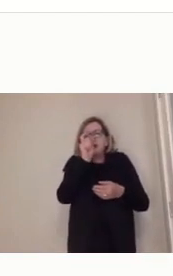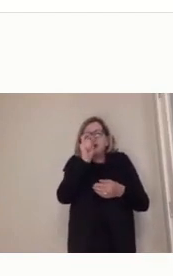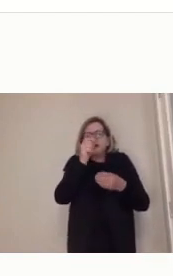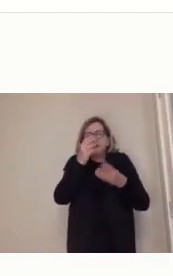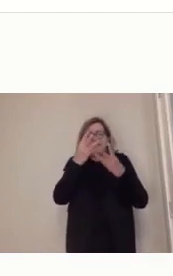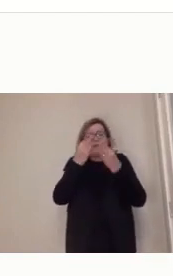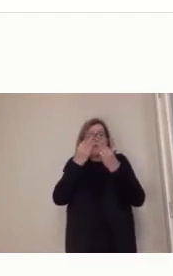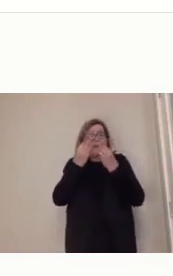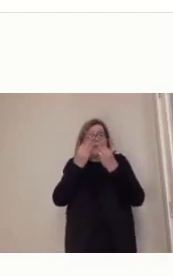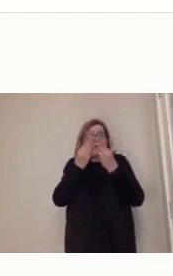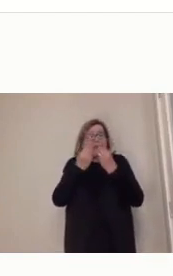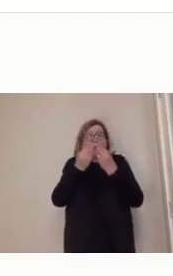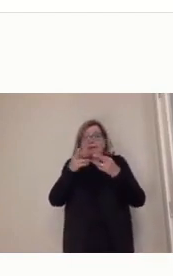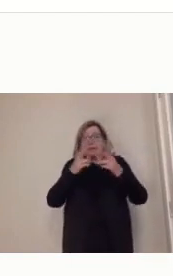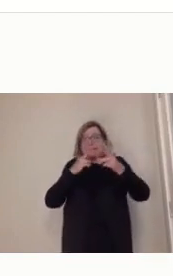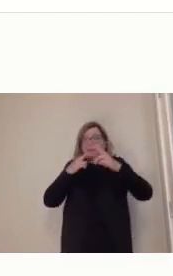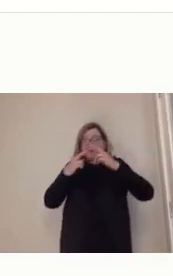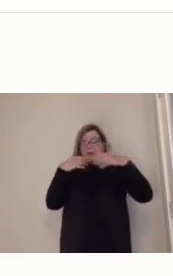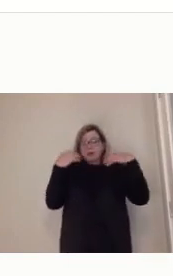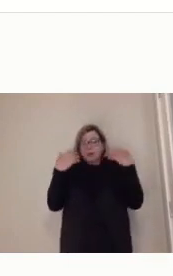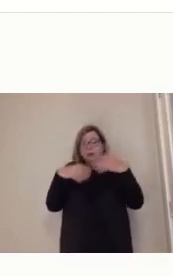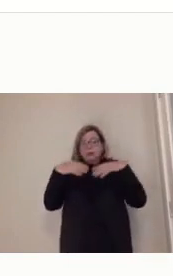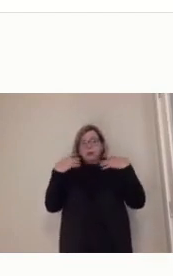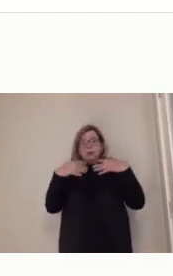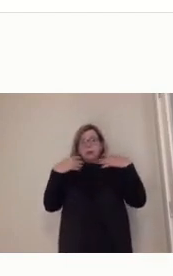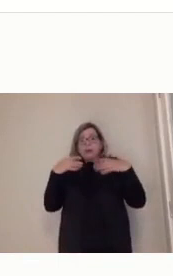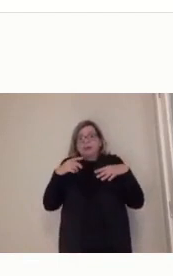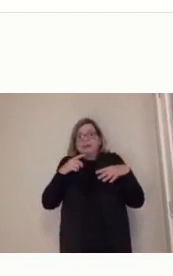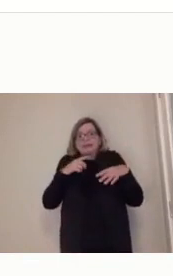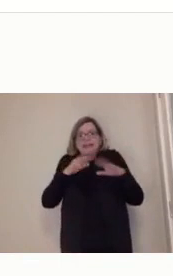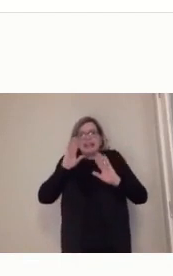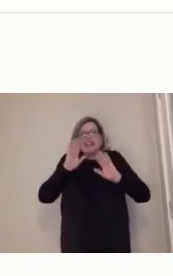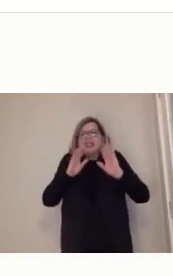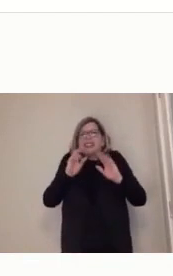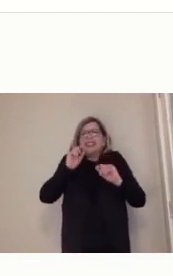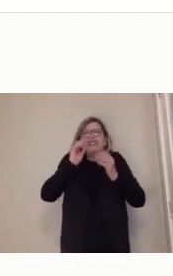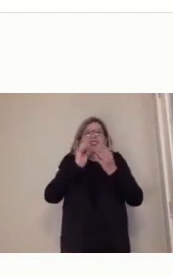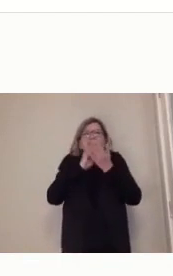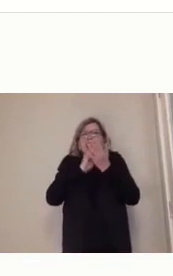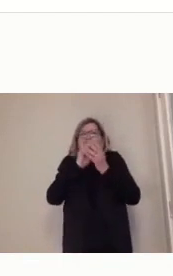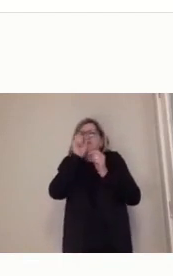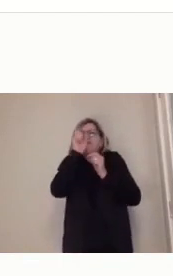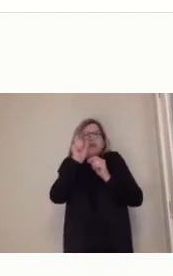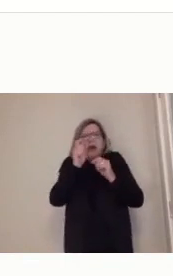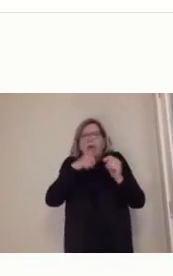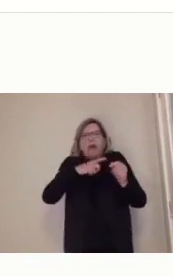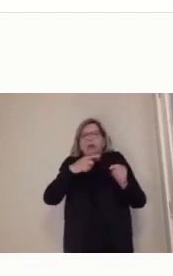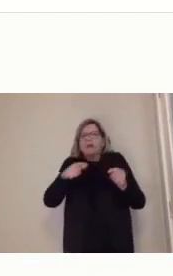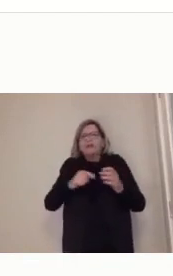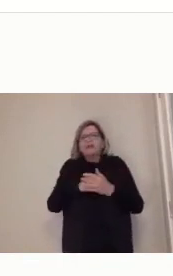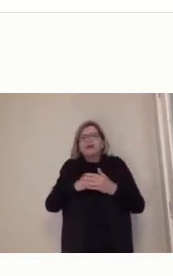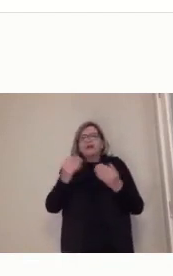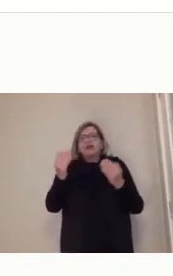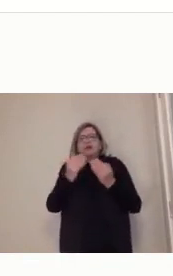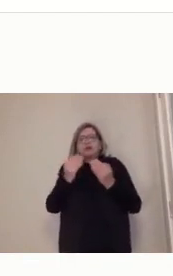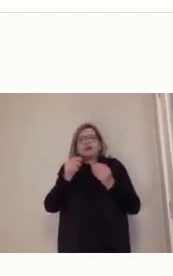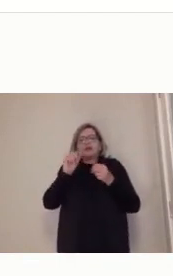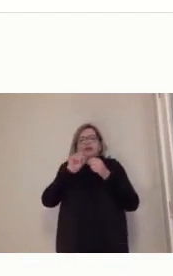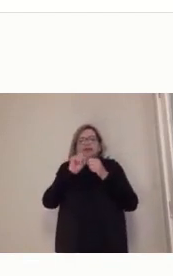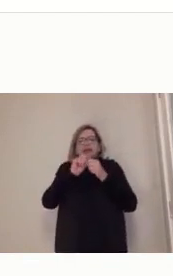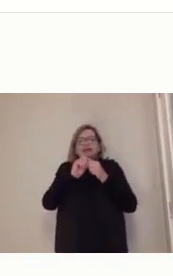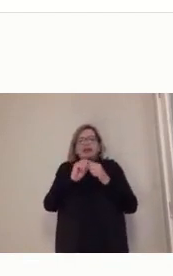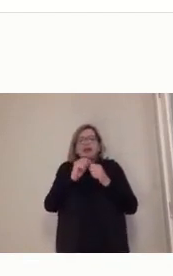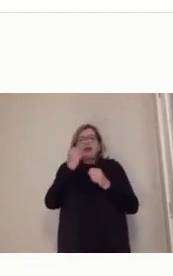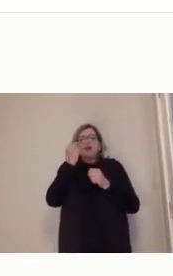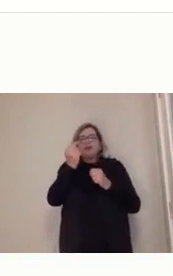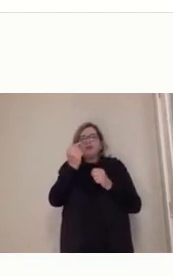vem, né, se você faz realmente um filtro legal, já vem exatamente aquilo que você está buscando, já vem, se você entra num site